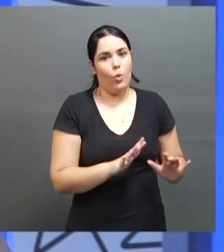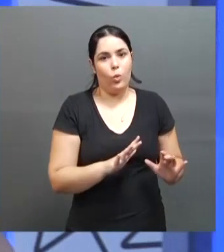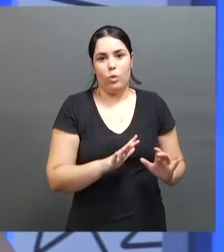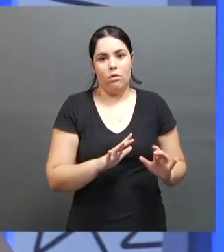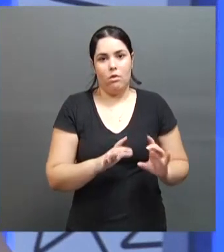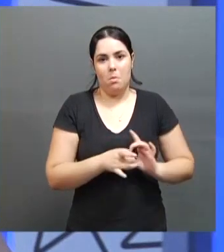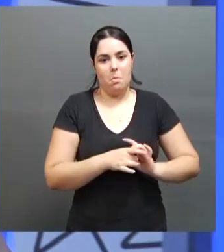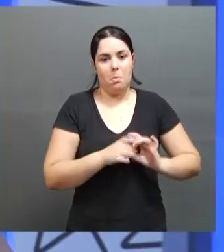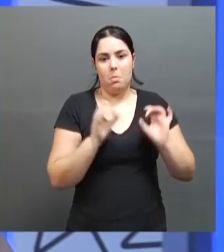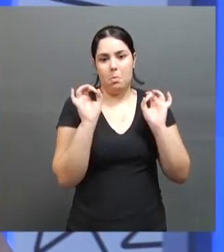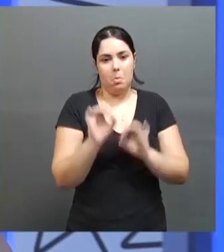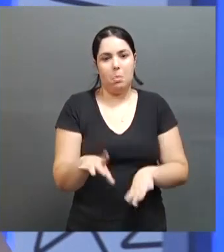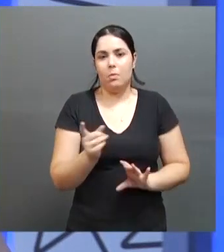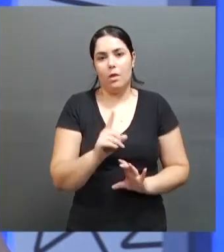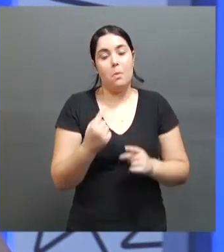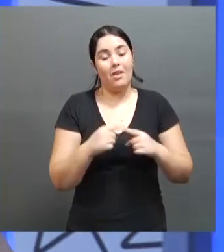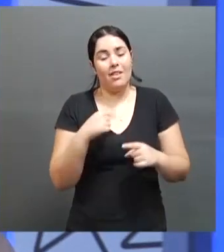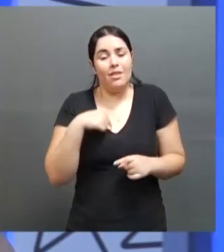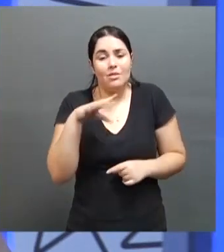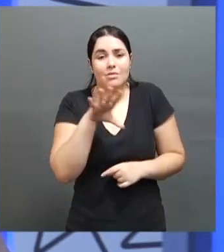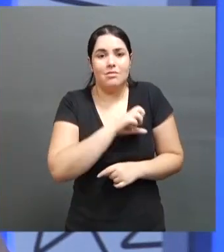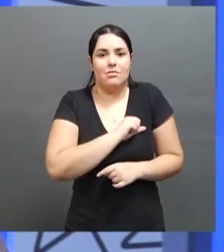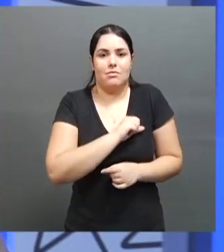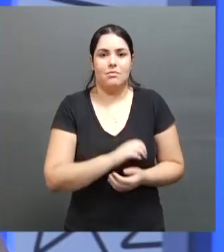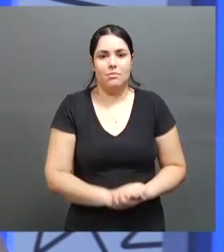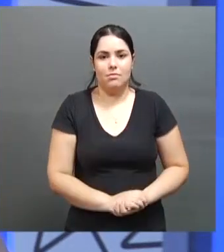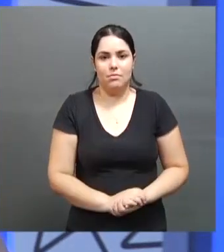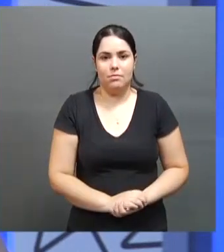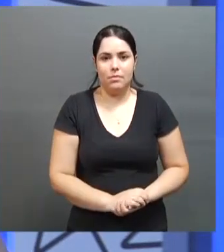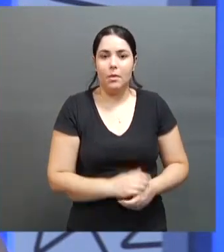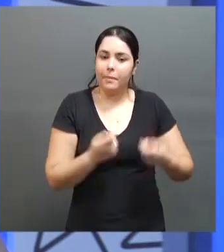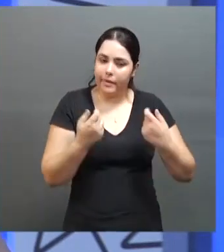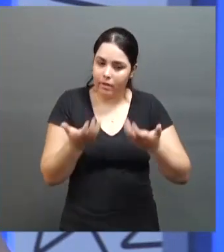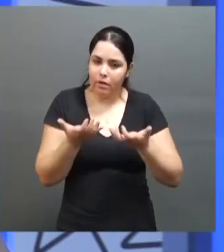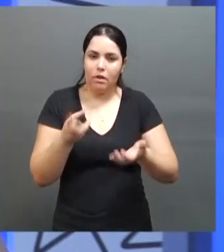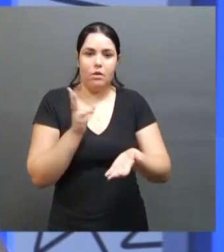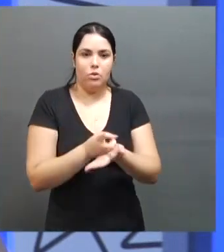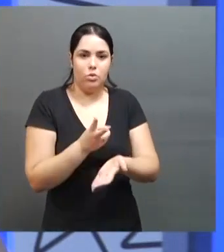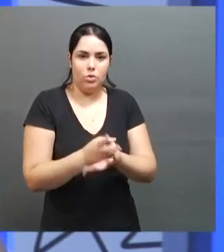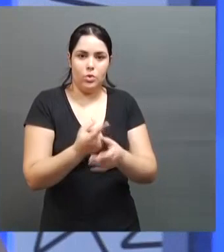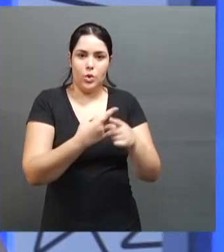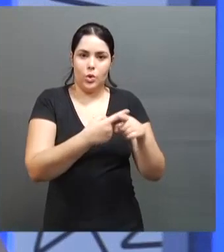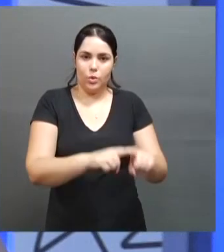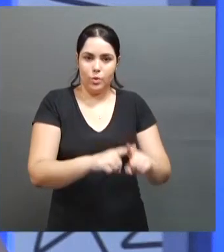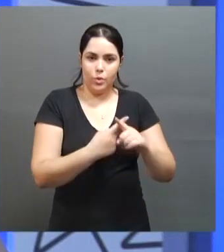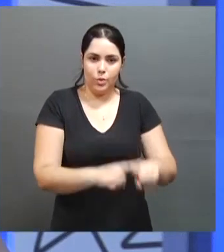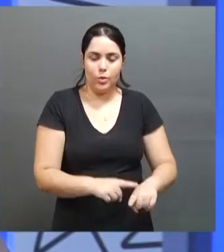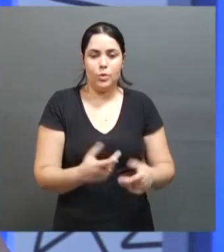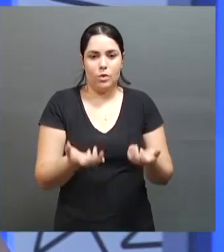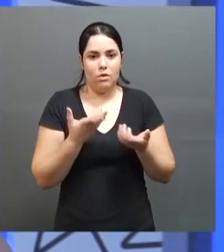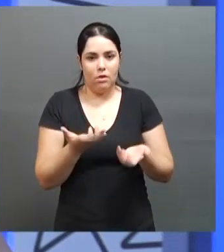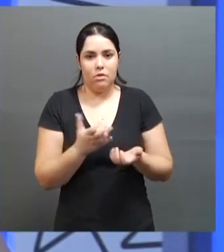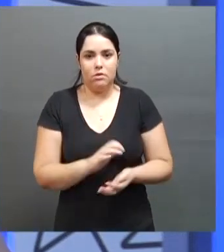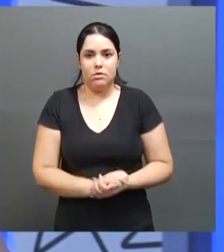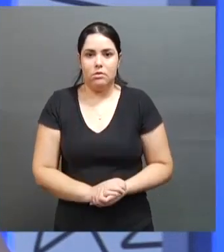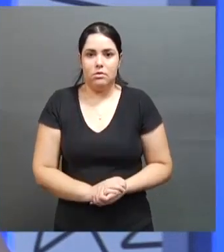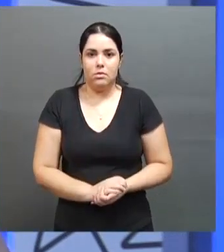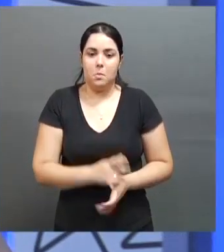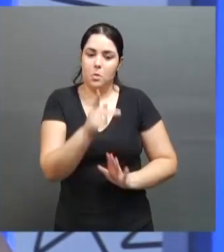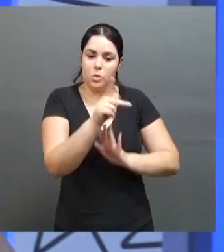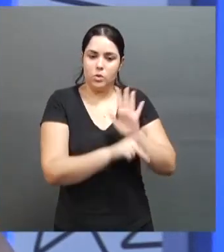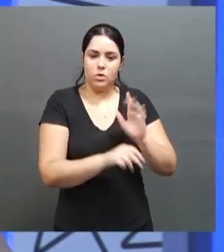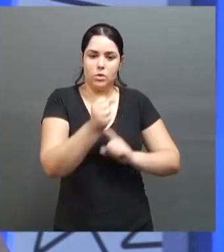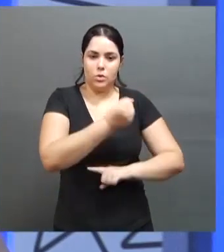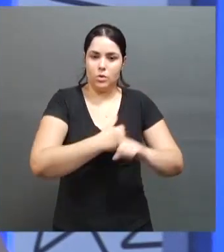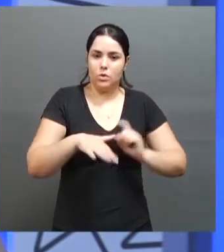esporte porque é uma paixão, então eu quero continuar me dedicando às competições universitárias, a projetos sociais